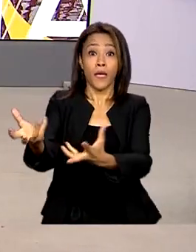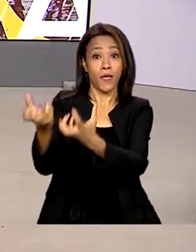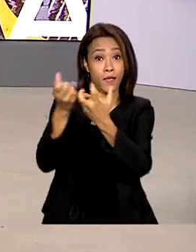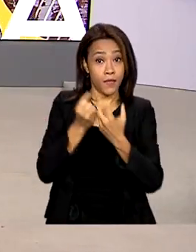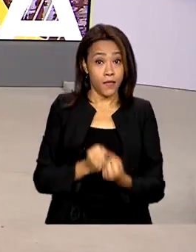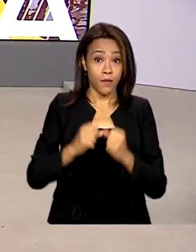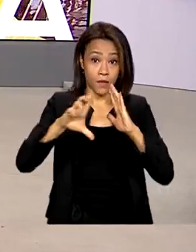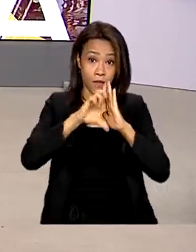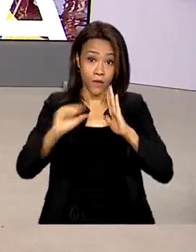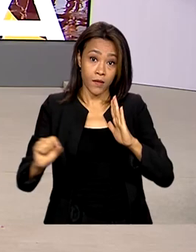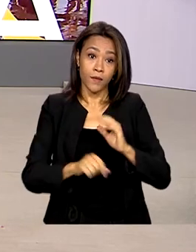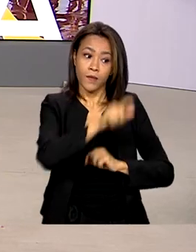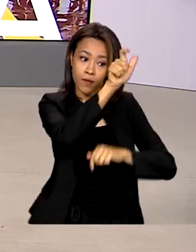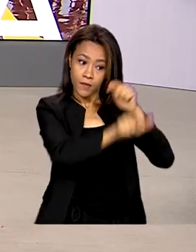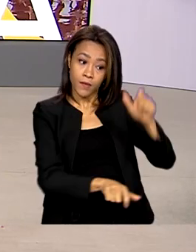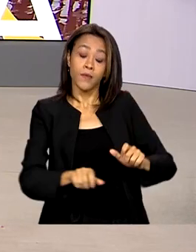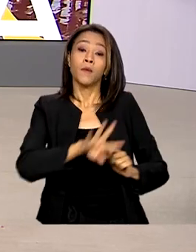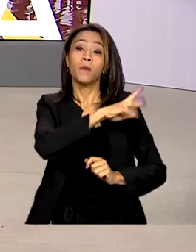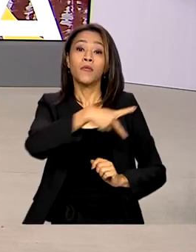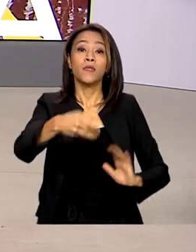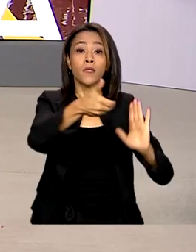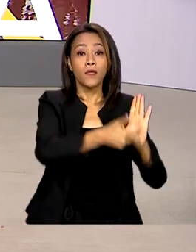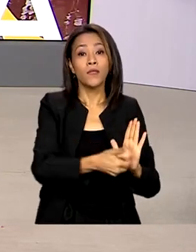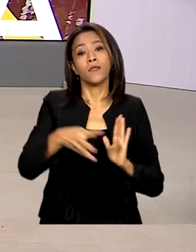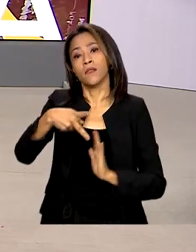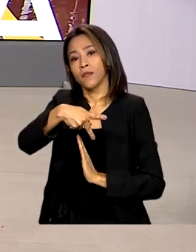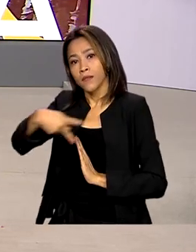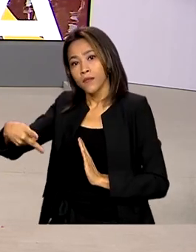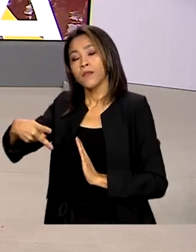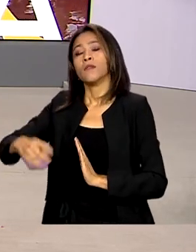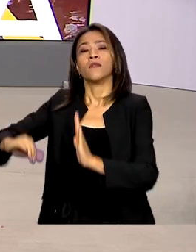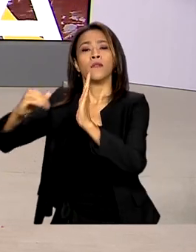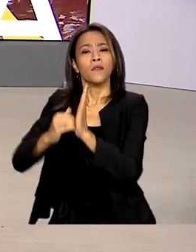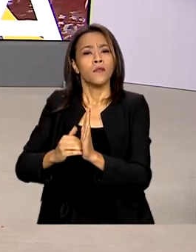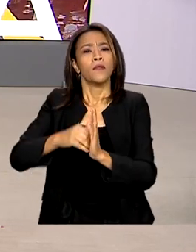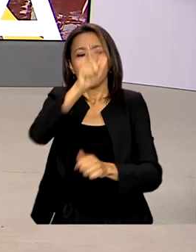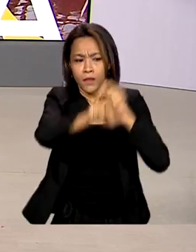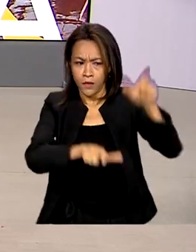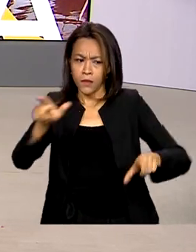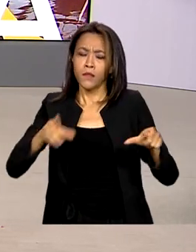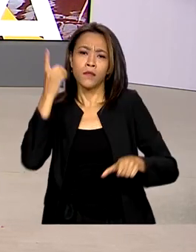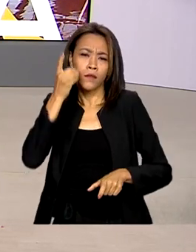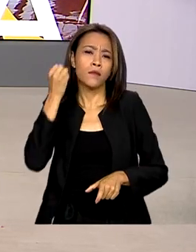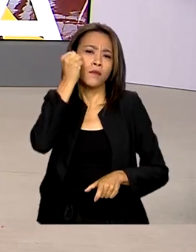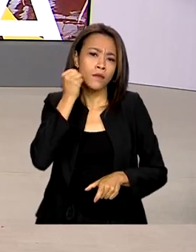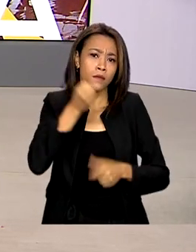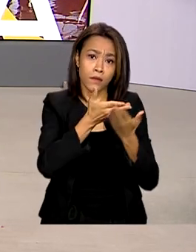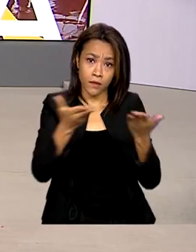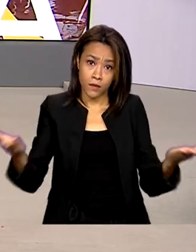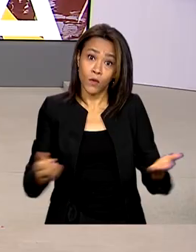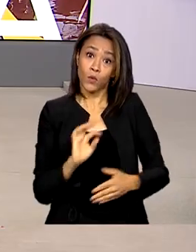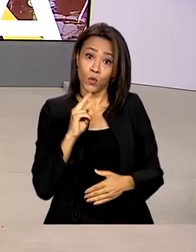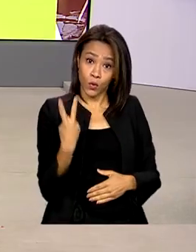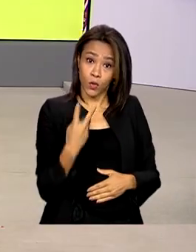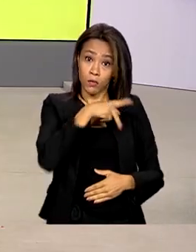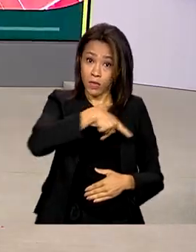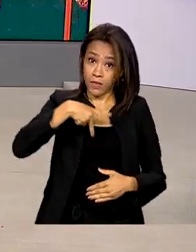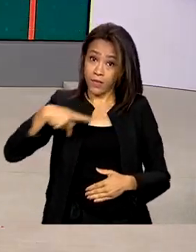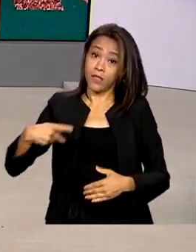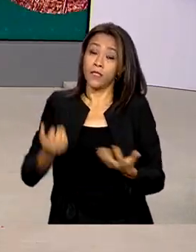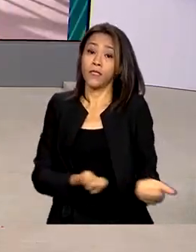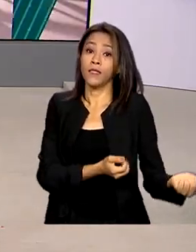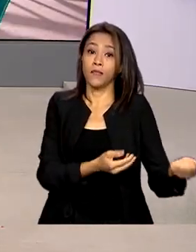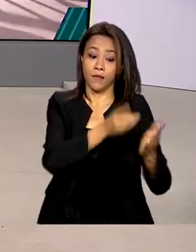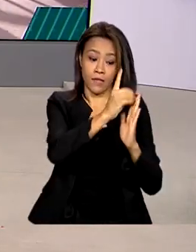Planalto parlamentares e os chefes do Poder Legislativo. Arthur Lira e Veneziano Vital do Rego fizeram a entrega